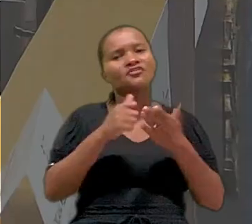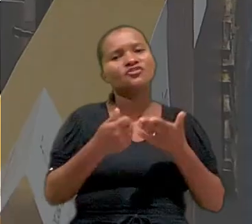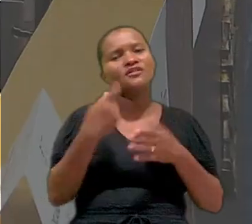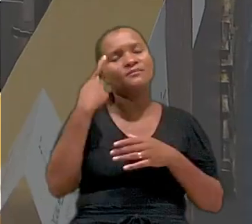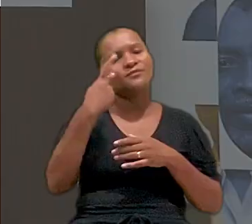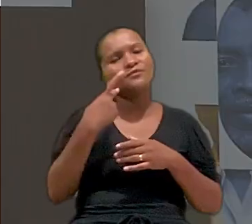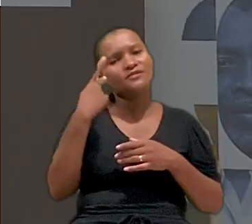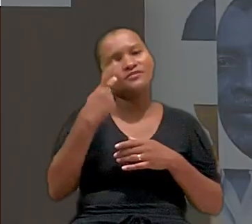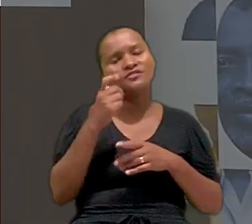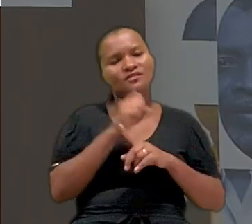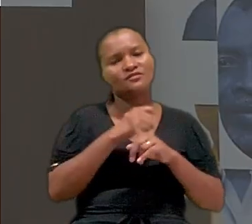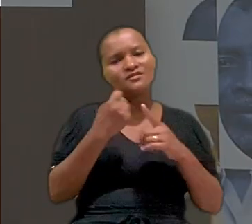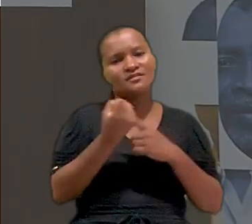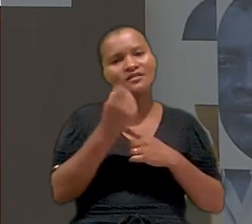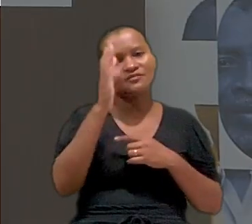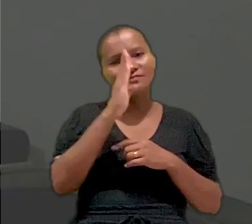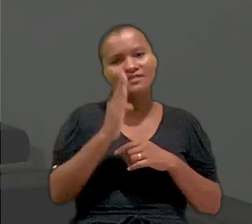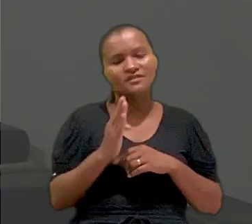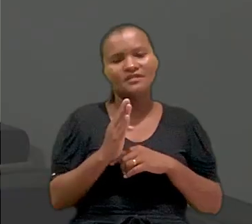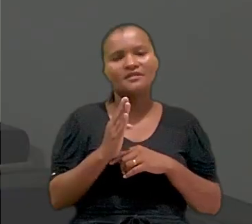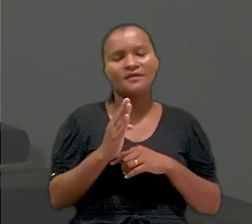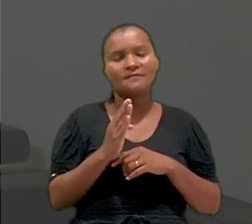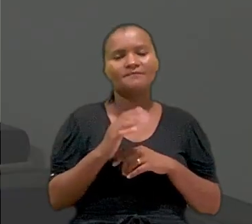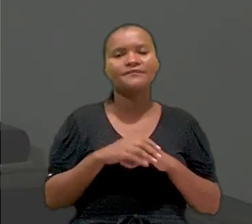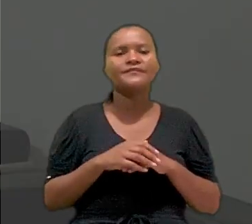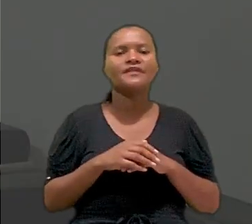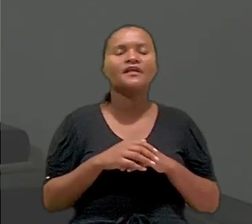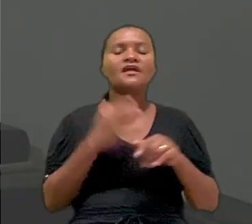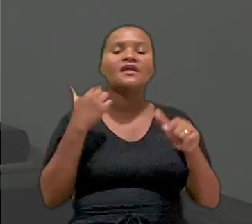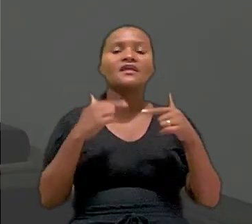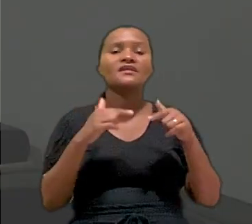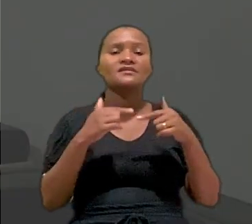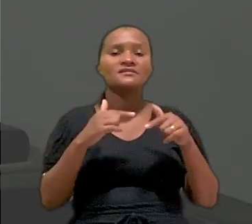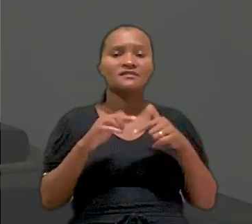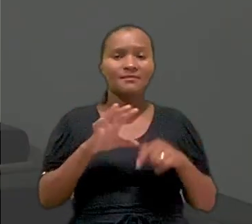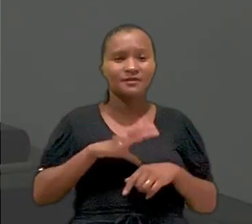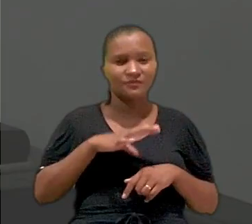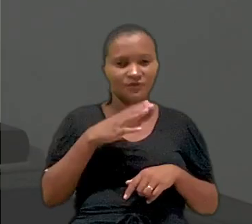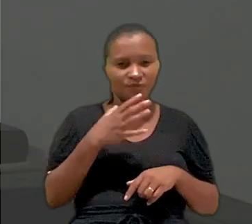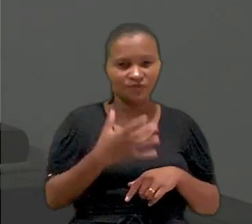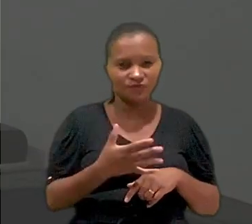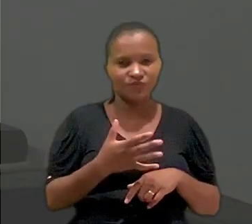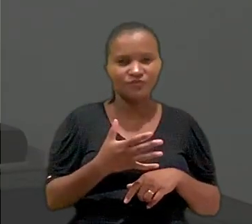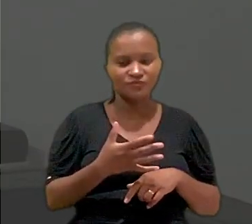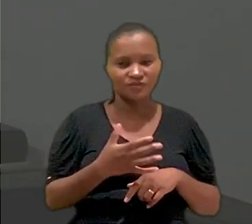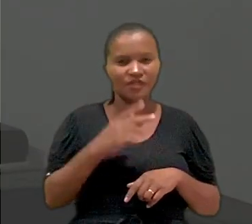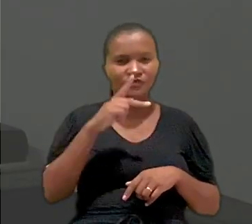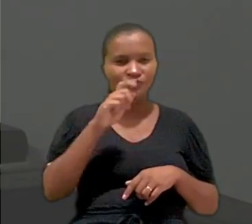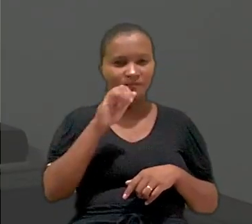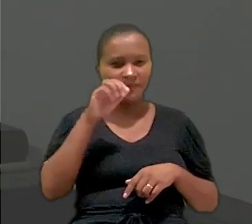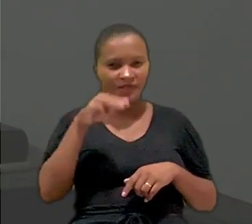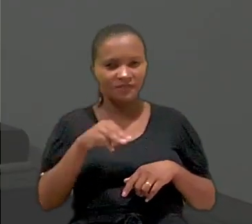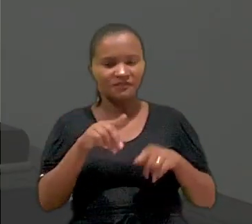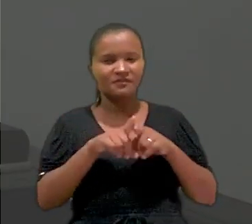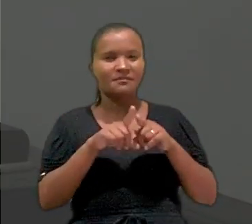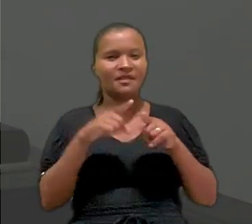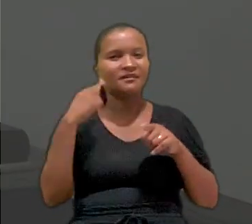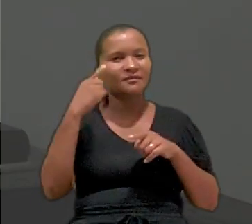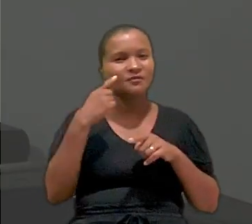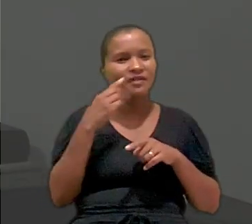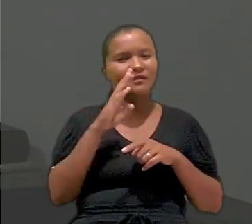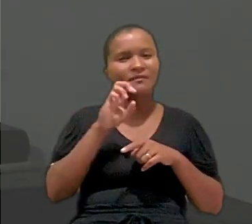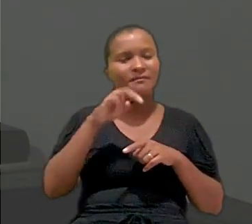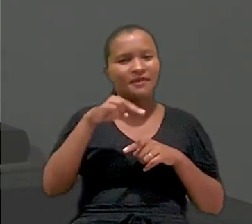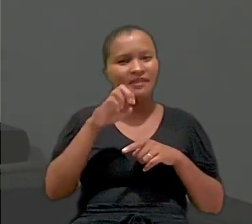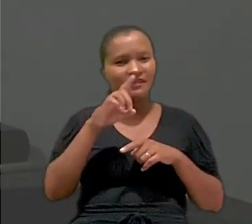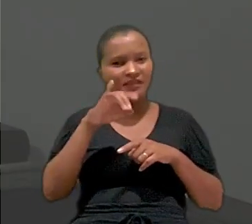agenda política da sociedade brasileira. Esse trabalho corajoso do senador Paim, da deputada Benedita, do deputado